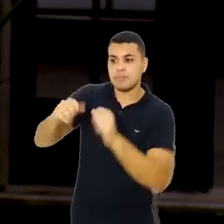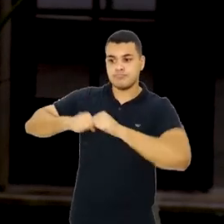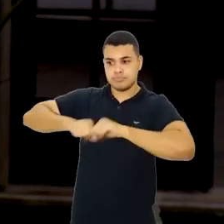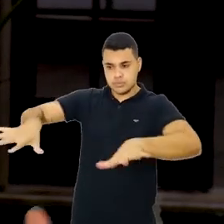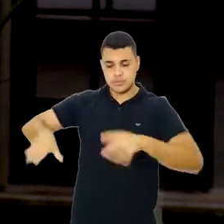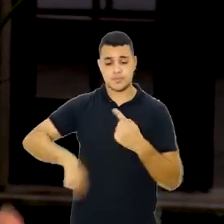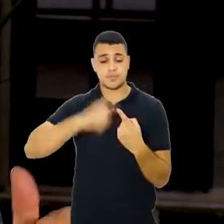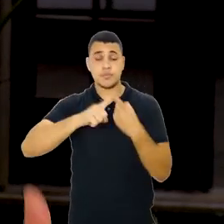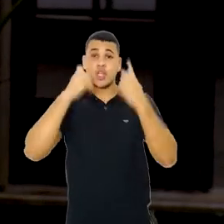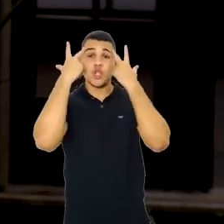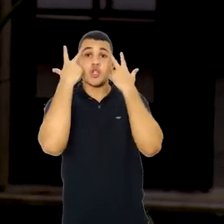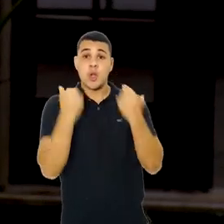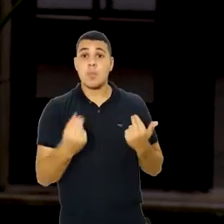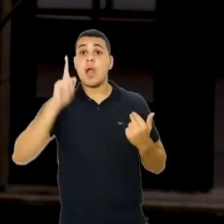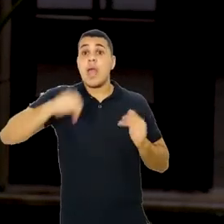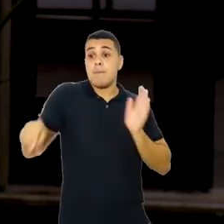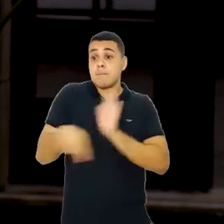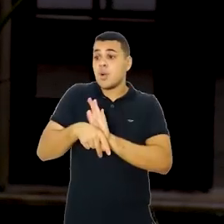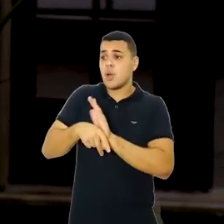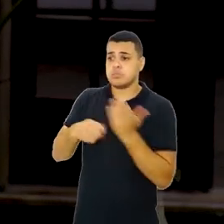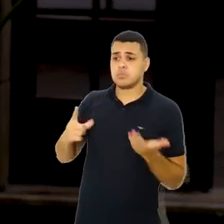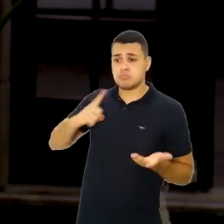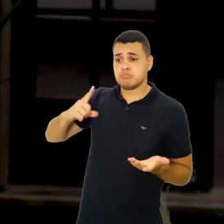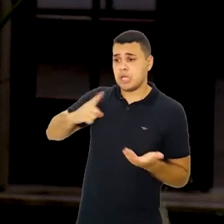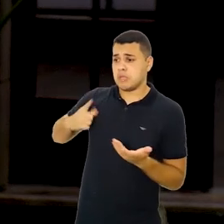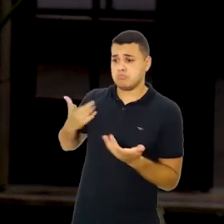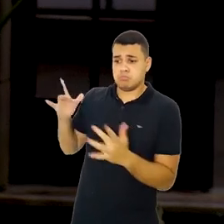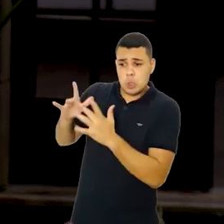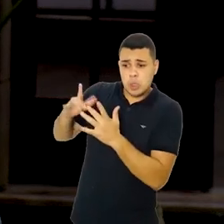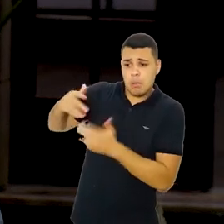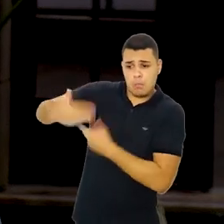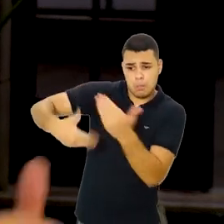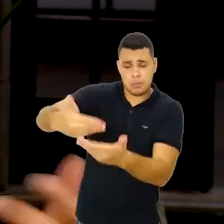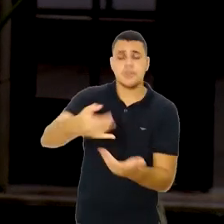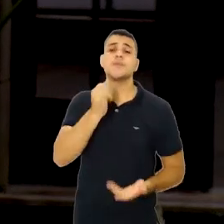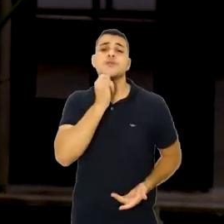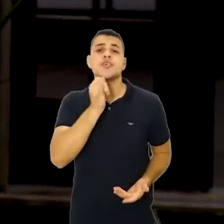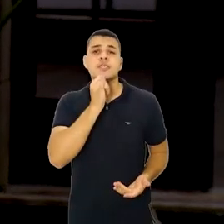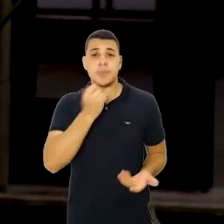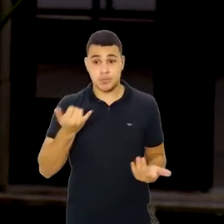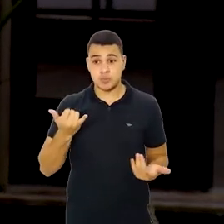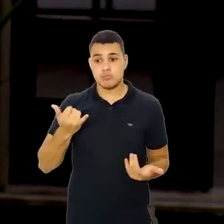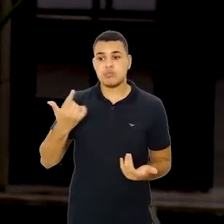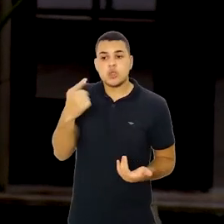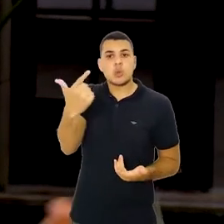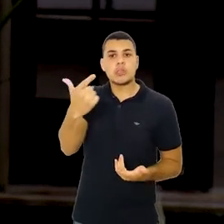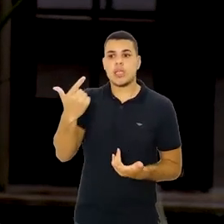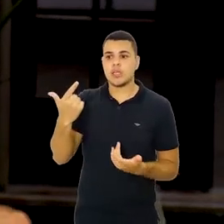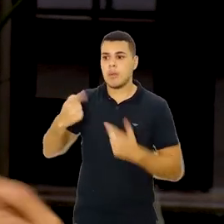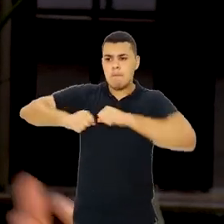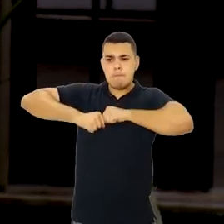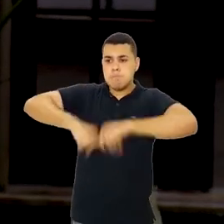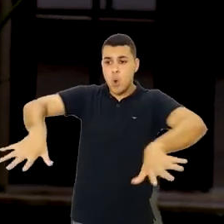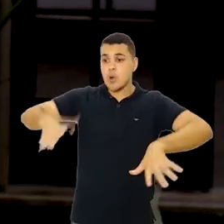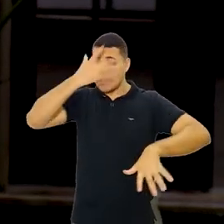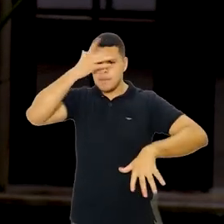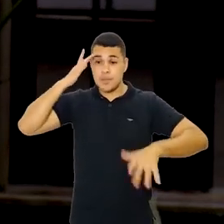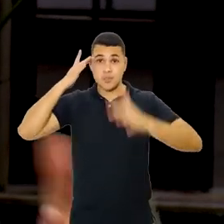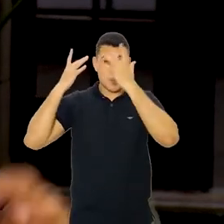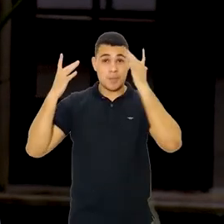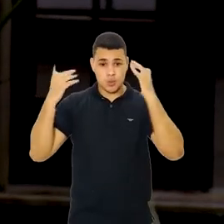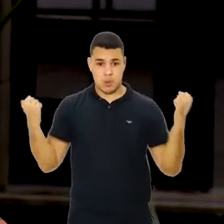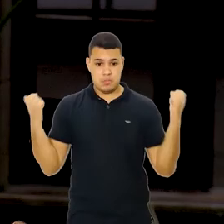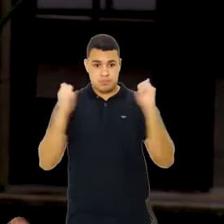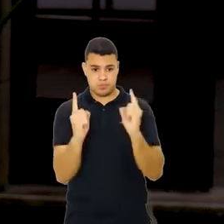comum ou progressiva ou propagada. por fonte comum, ela é difundida por um veículo comum, existe um frator intrínseco.